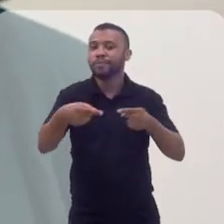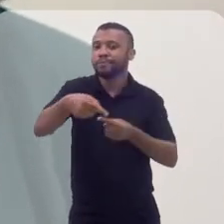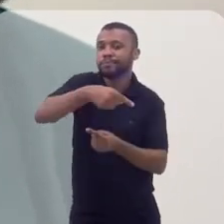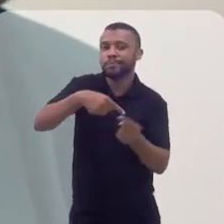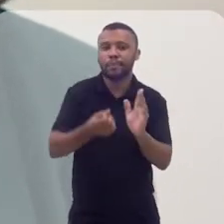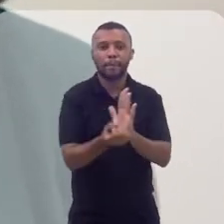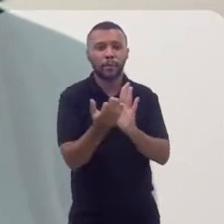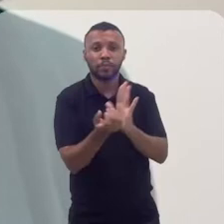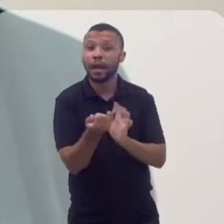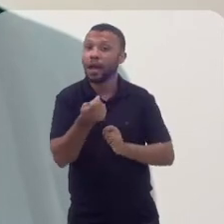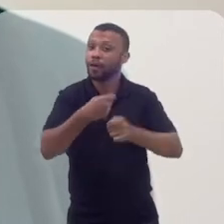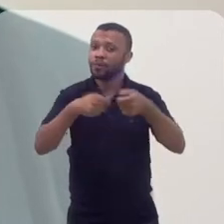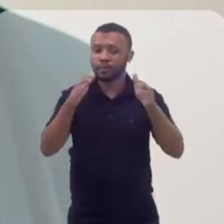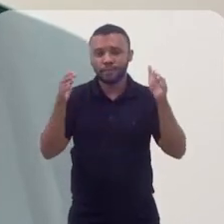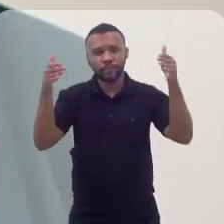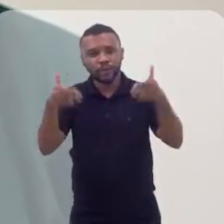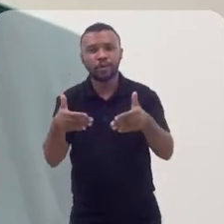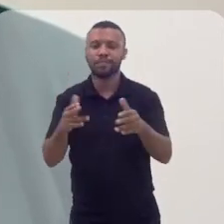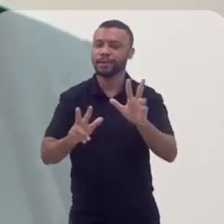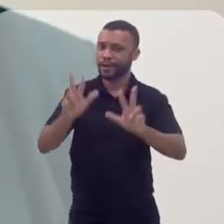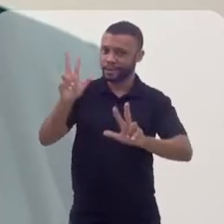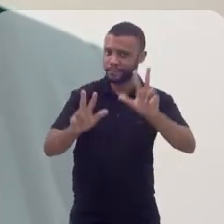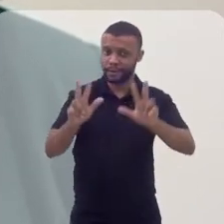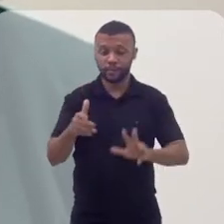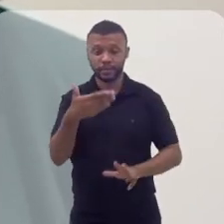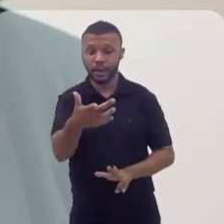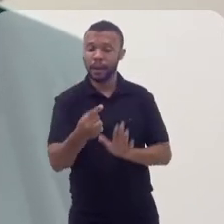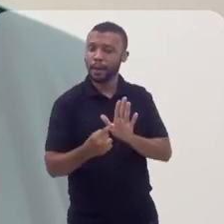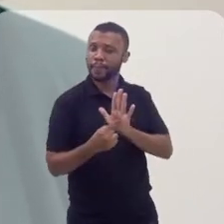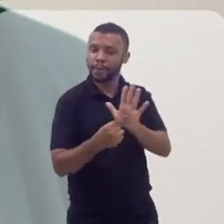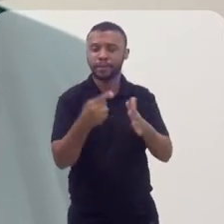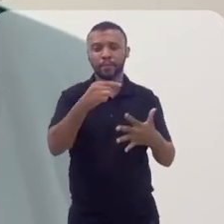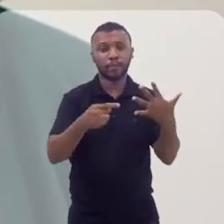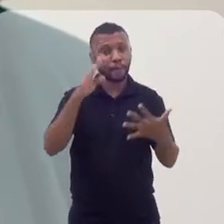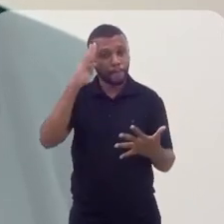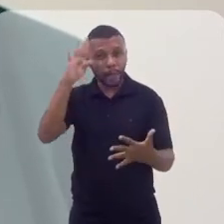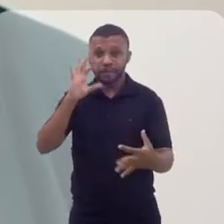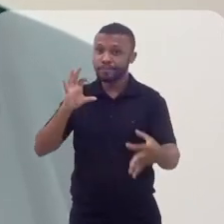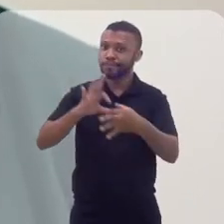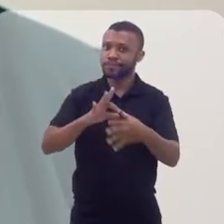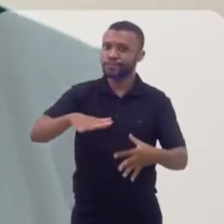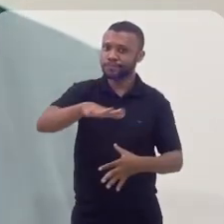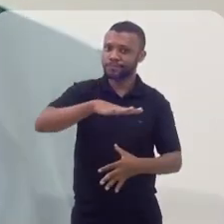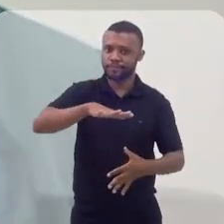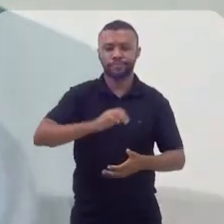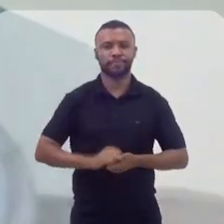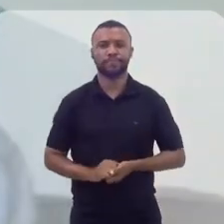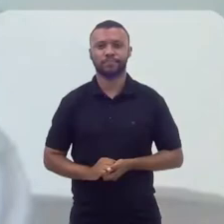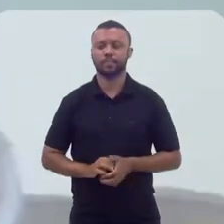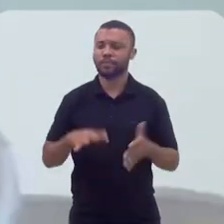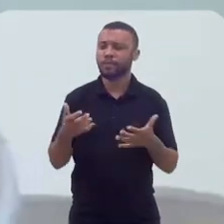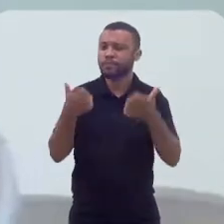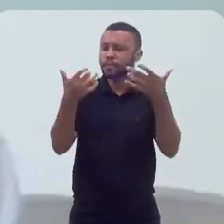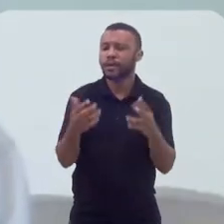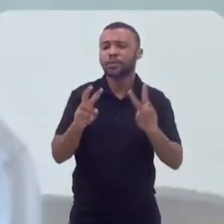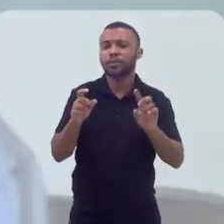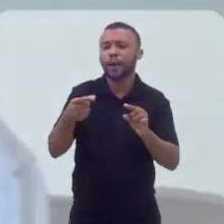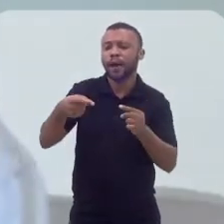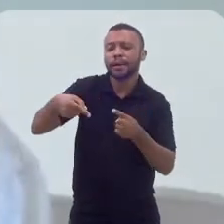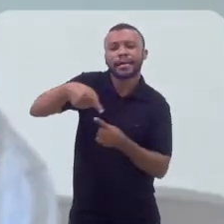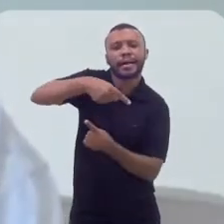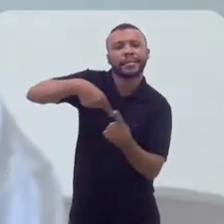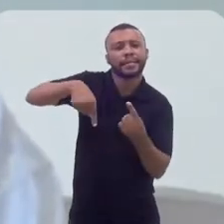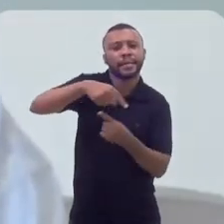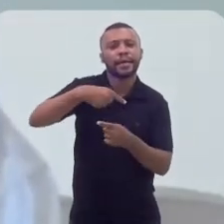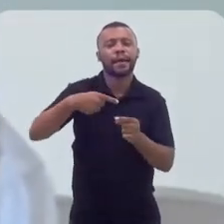Produtiva da Economia do Carnaval. Nela, o especialista apresenta os principais elos desse setor. Falar de uma cadeia produtiva como